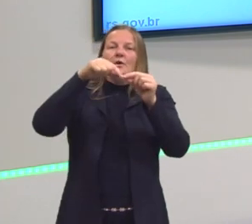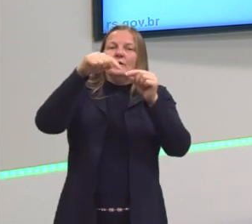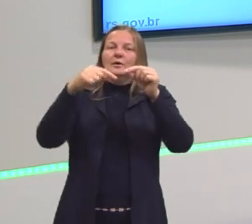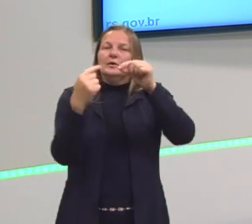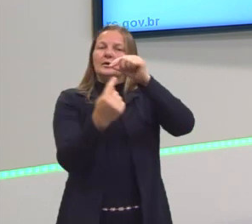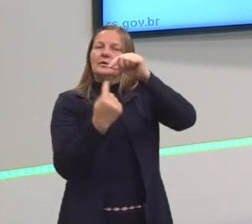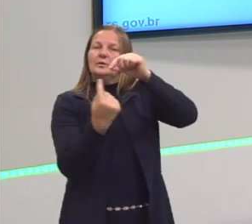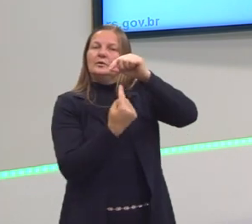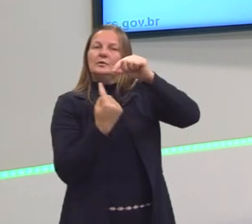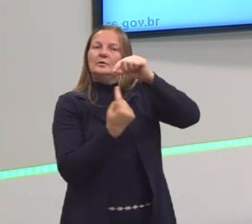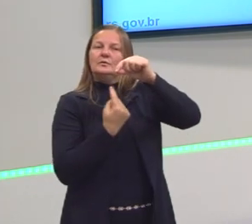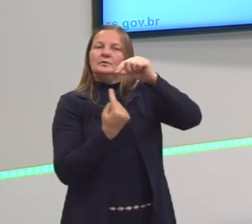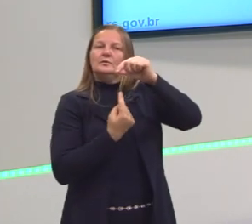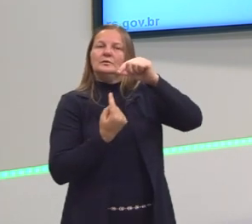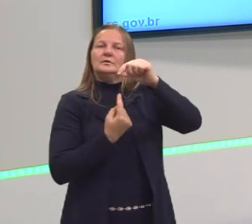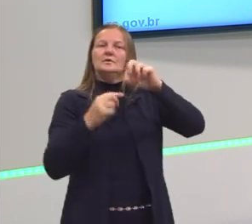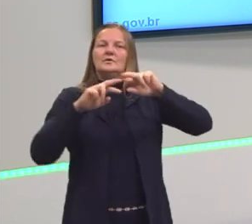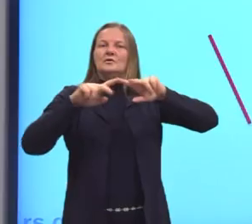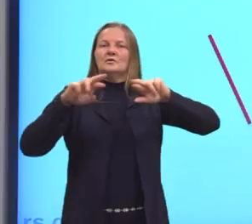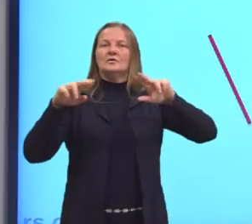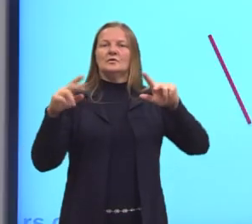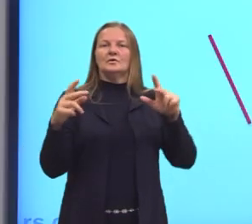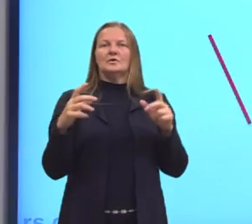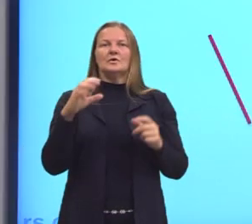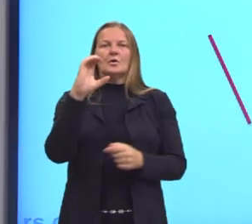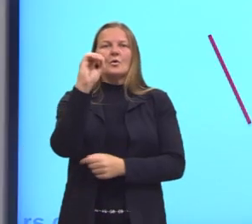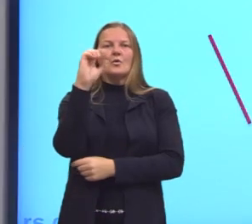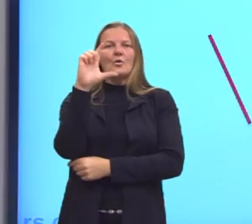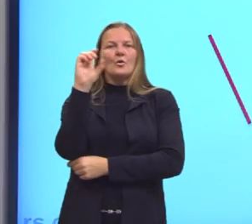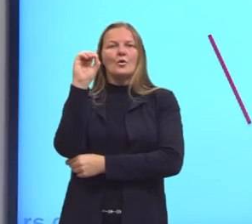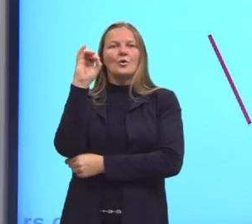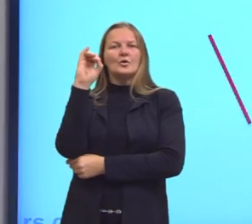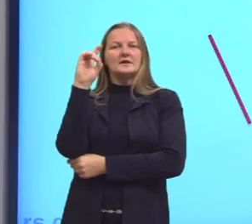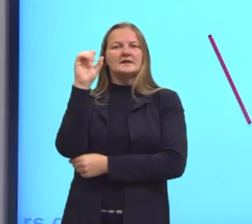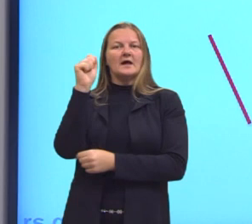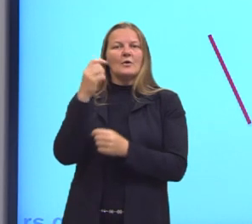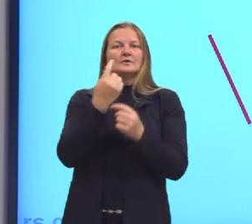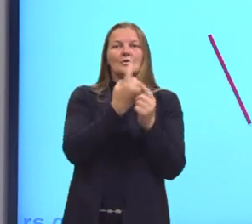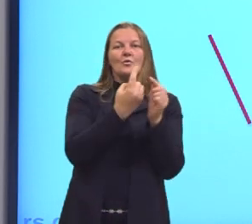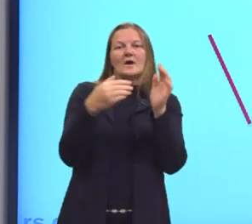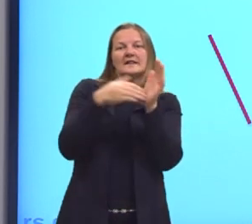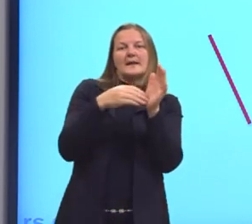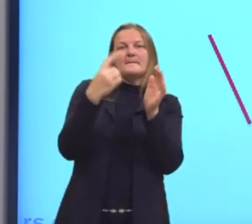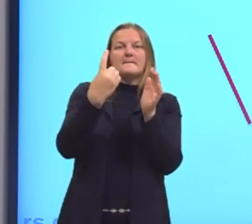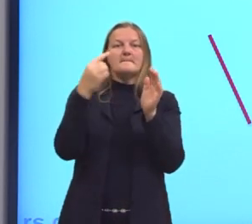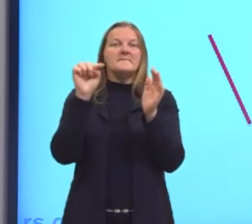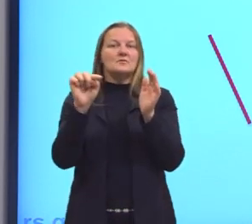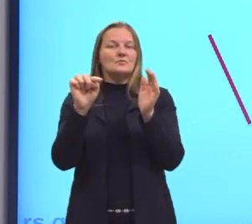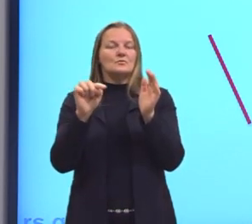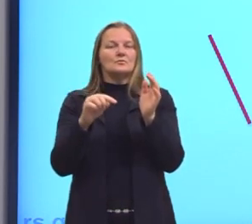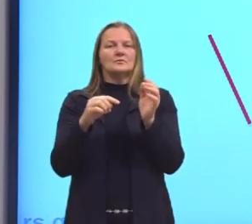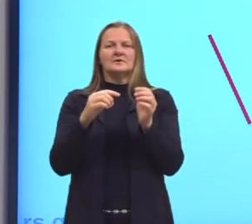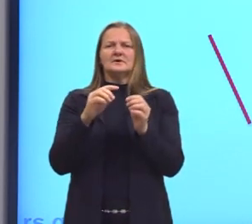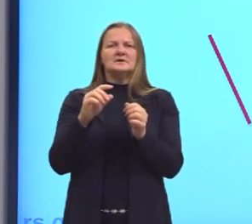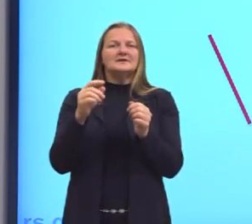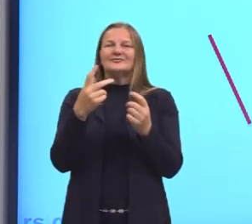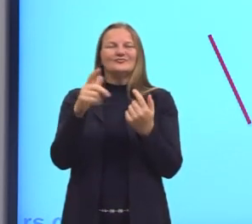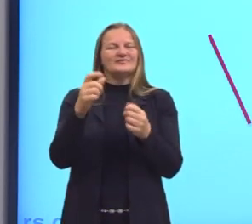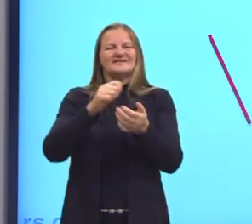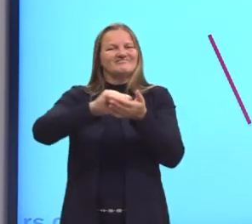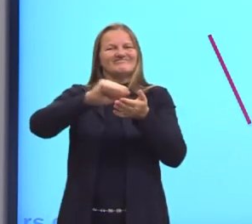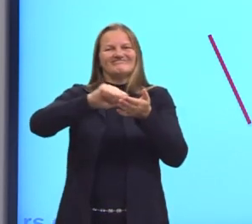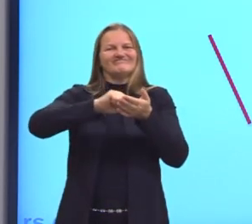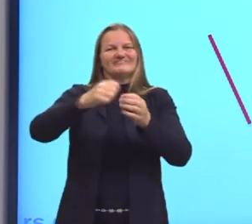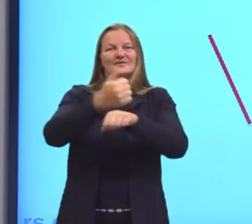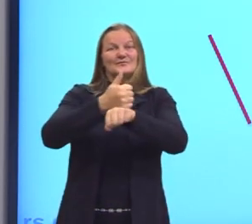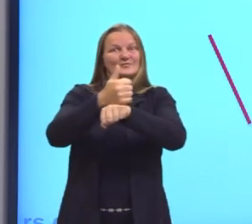que são as partículas que variam de um a mil nanômetro. Esse valor, ele não é um consenso entre os autores.